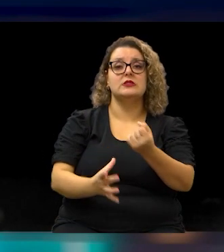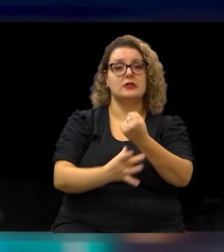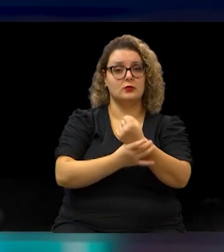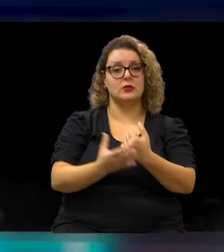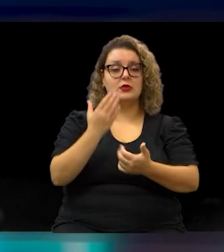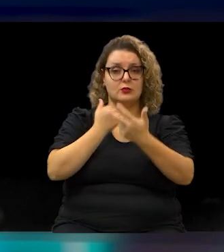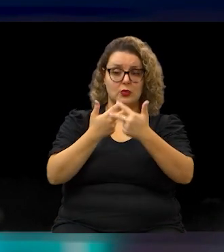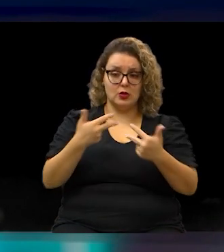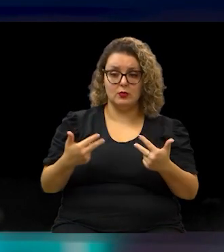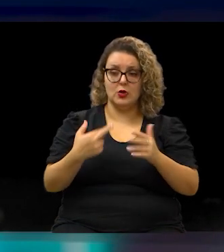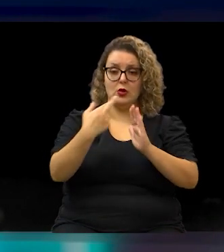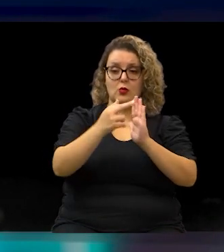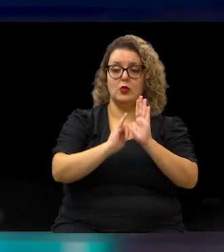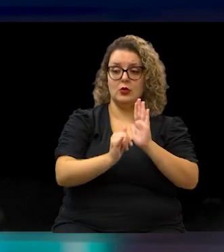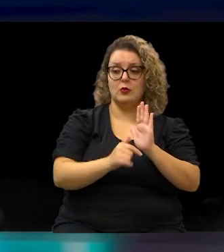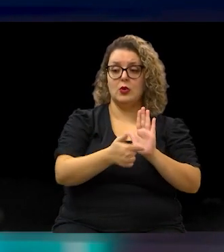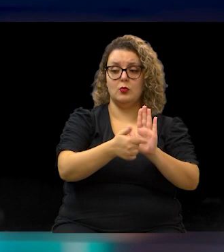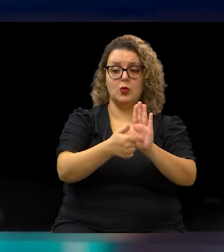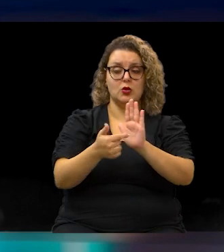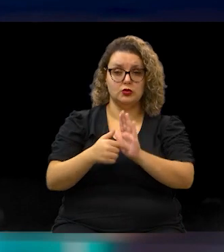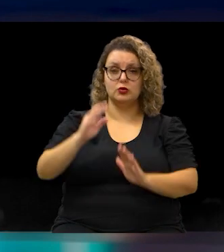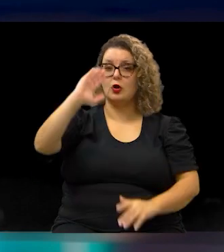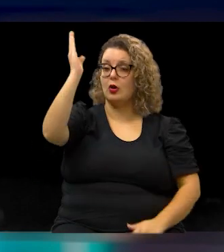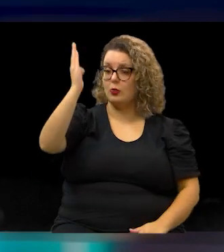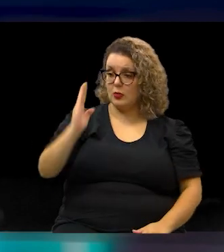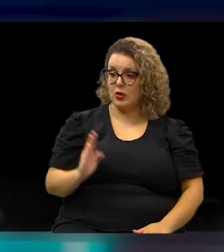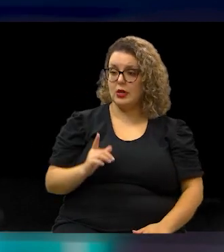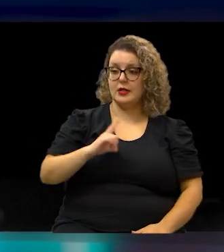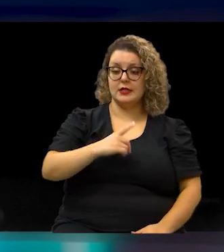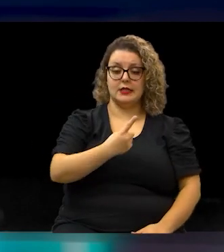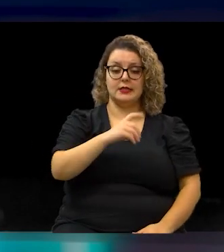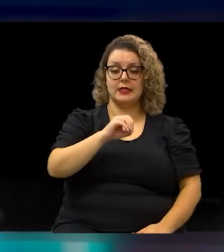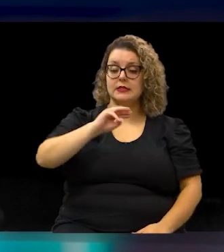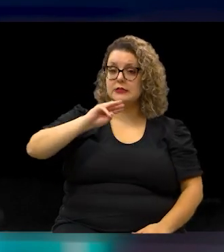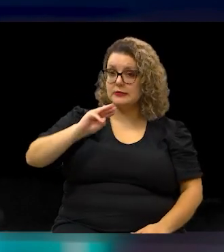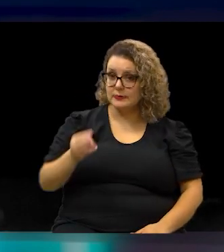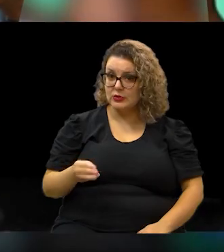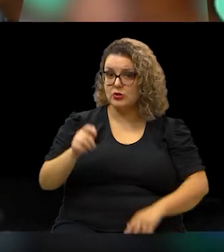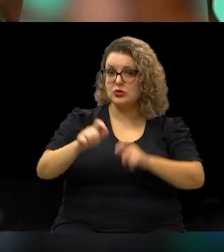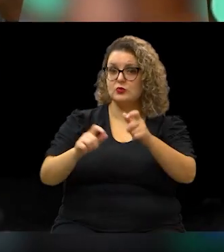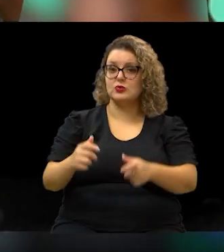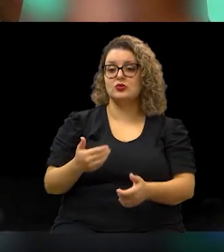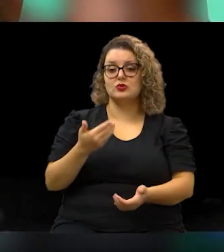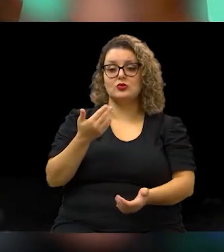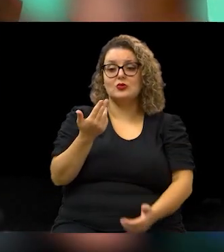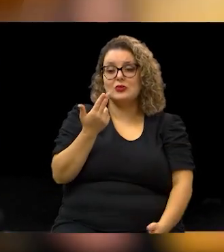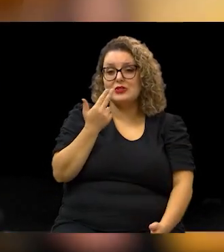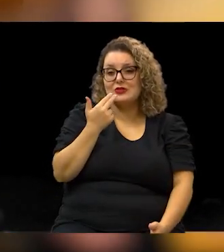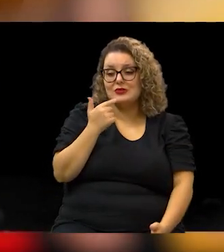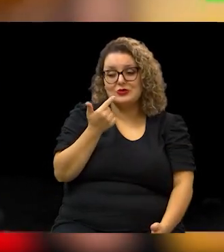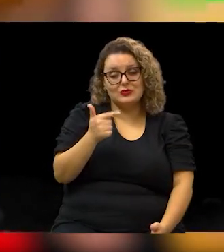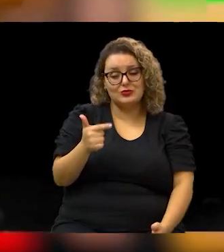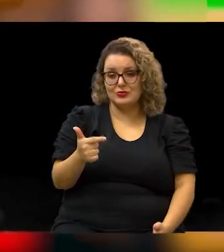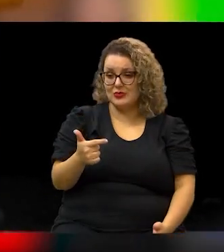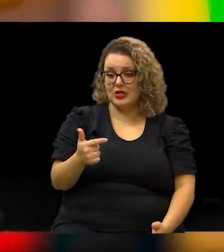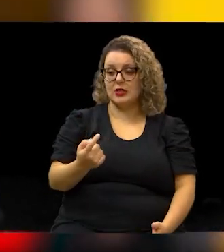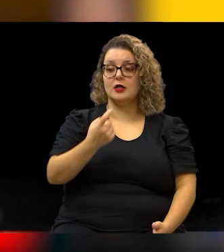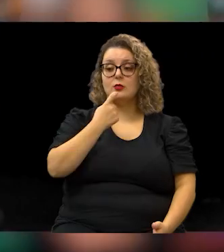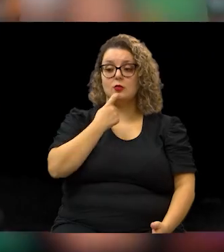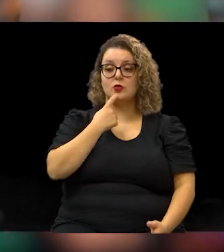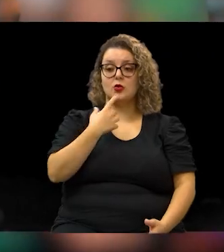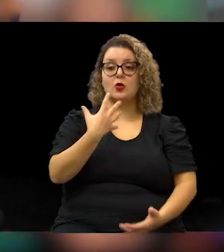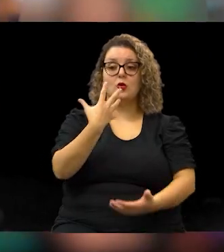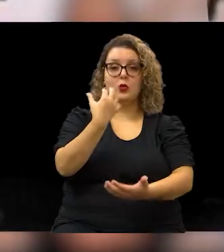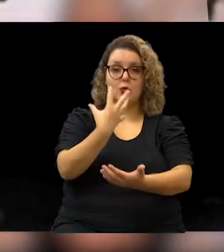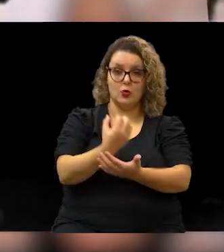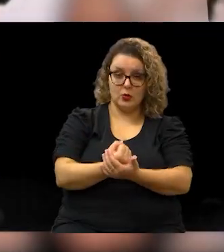O relatório apontou ainda que o Brasil tem 10 milhões de pessoas desnutridas. Em Campinas, segundo dados do Cadastro